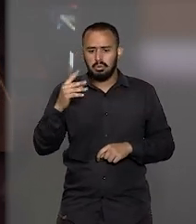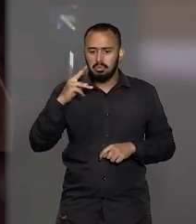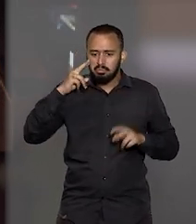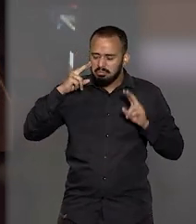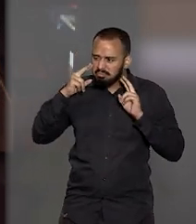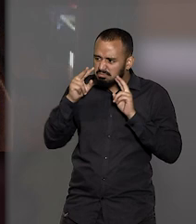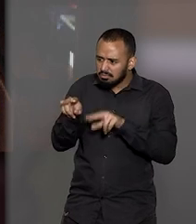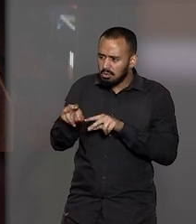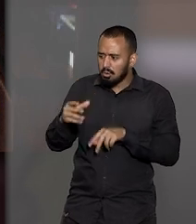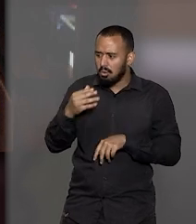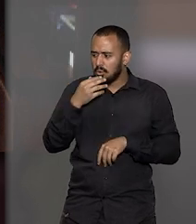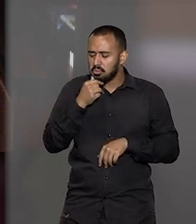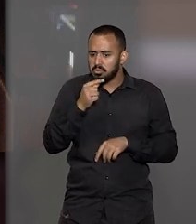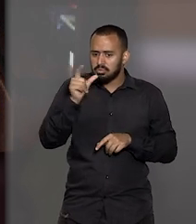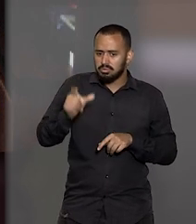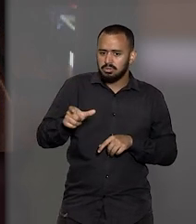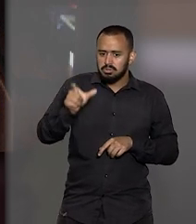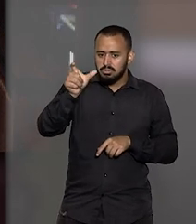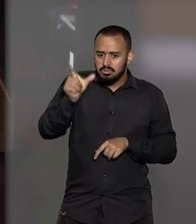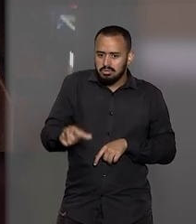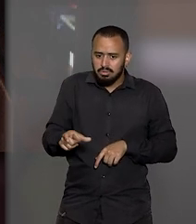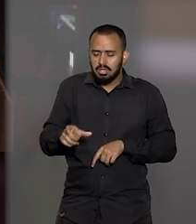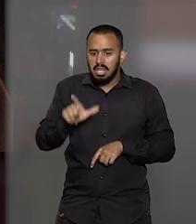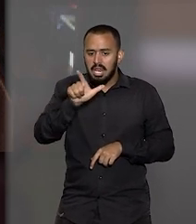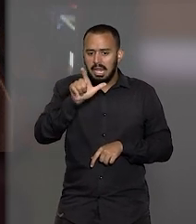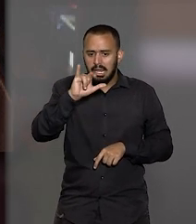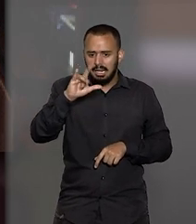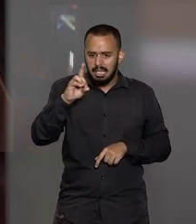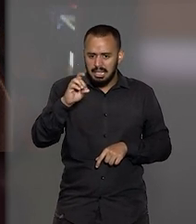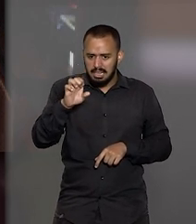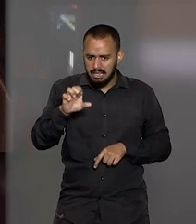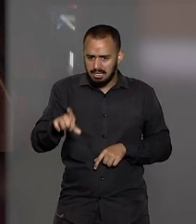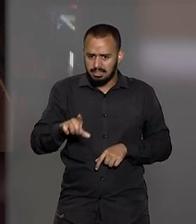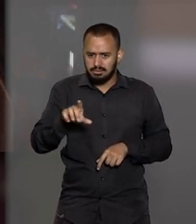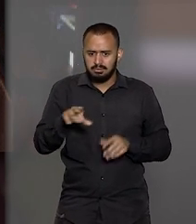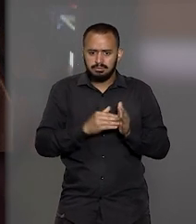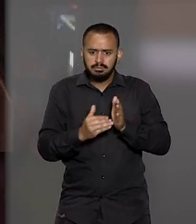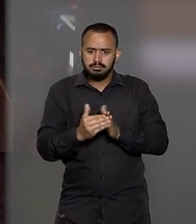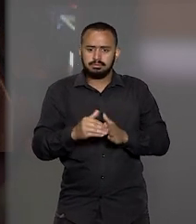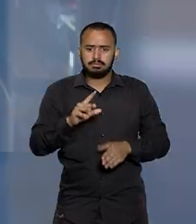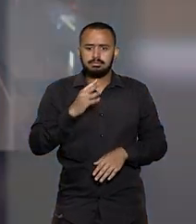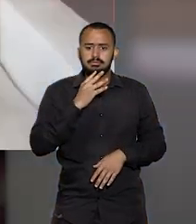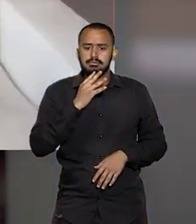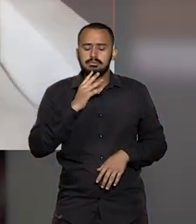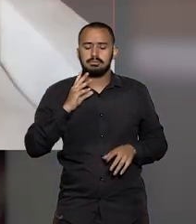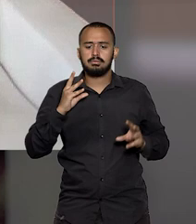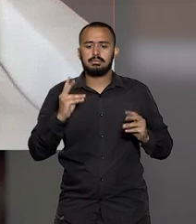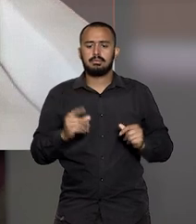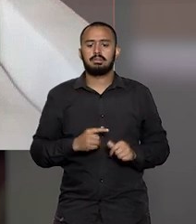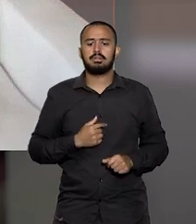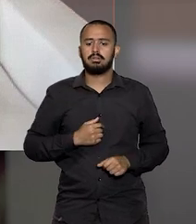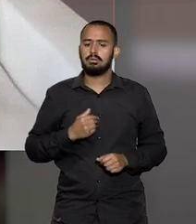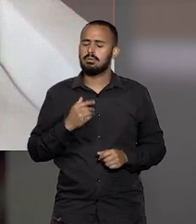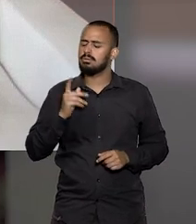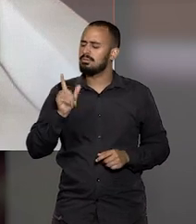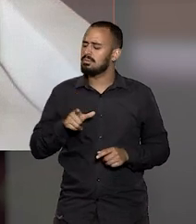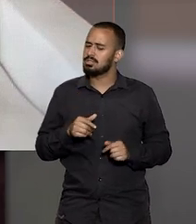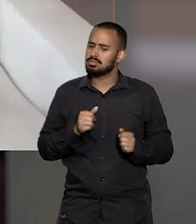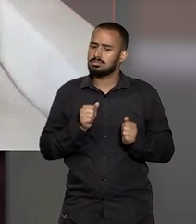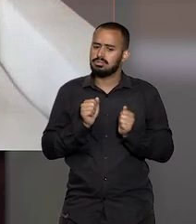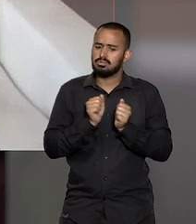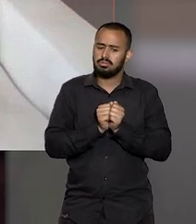líder entre nós nos julgamentos dos processos afetos à sessão. Eu passei um ano e meio